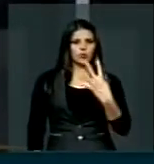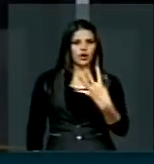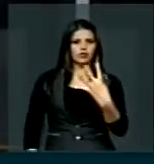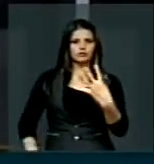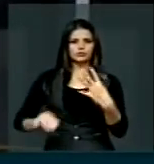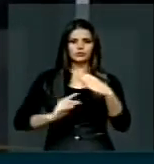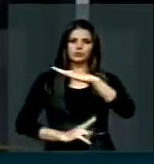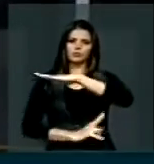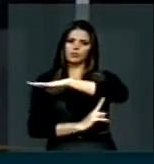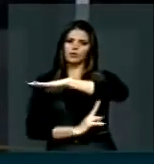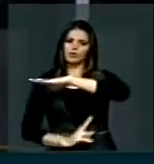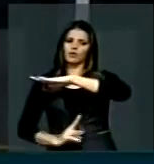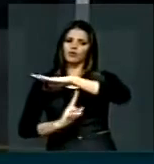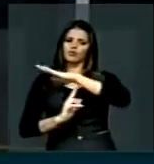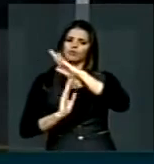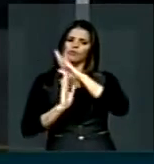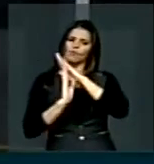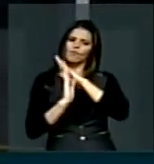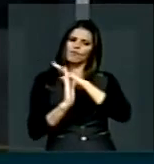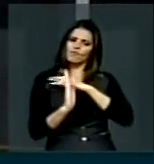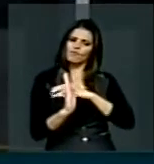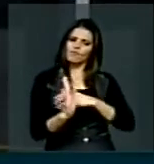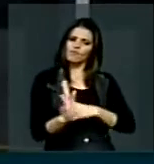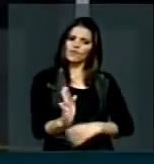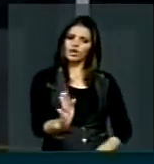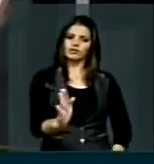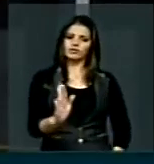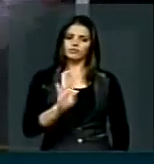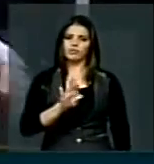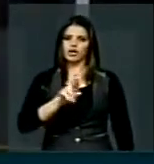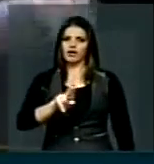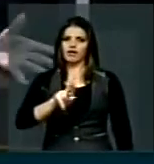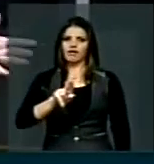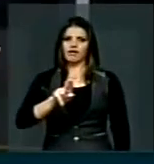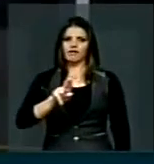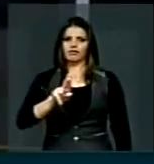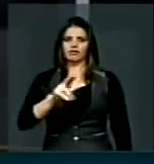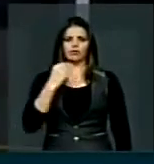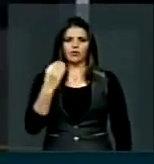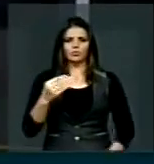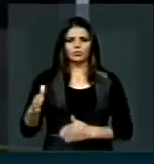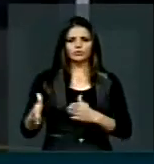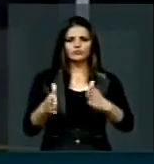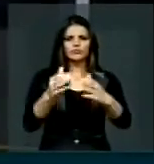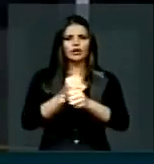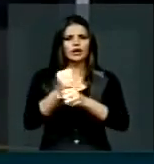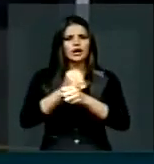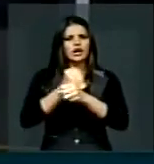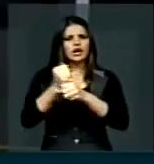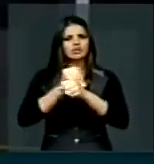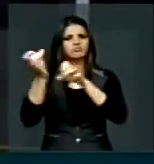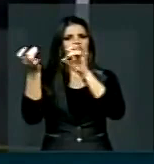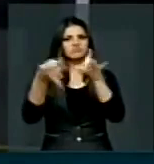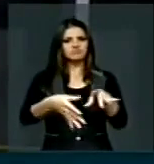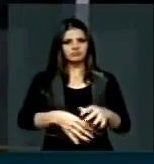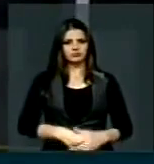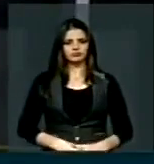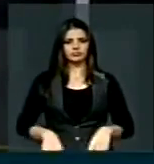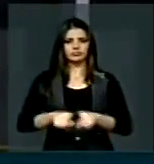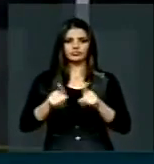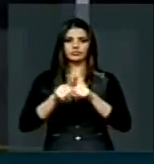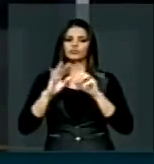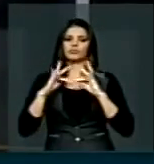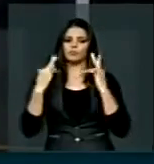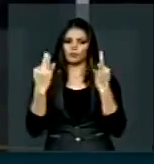pontes estreitas numa BR federal há anos e mais anos. como também a